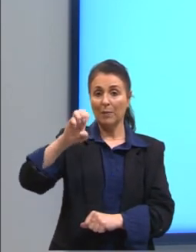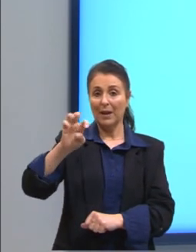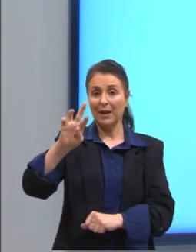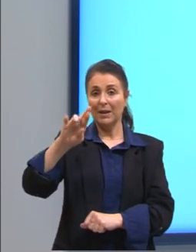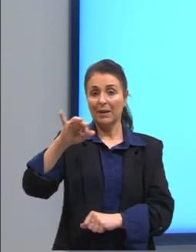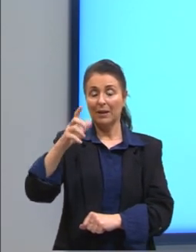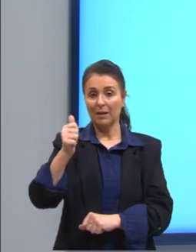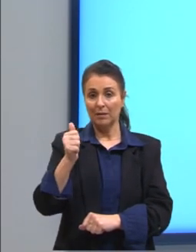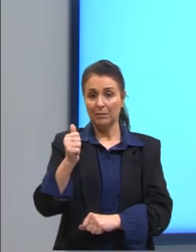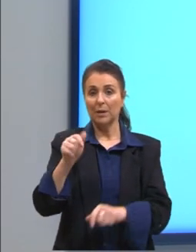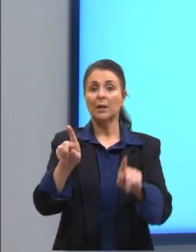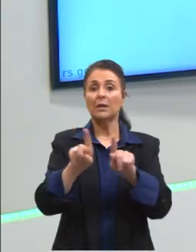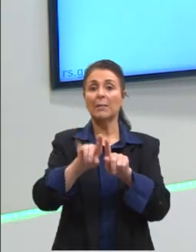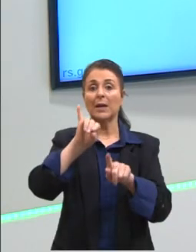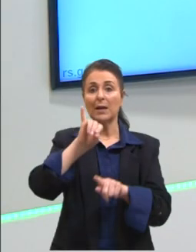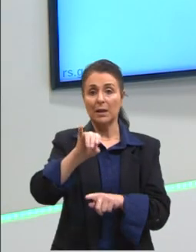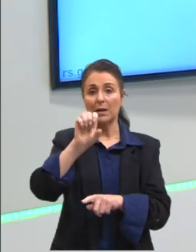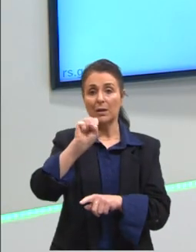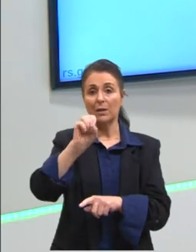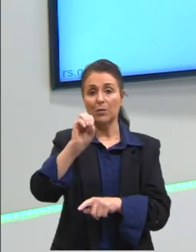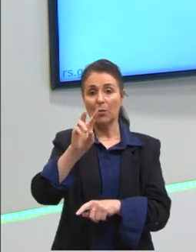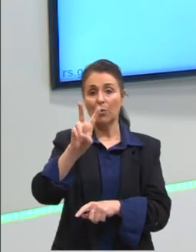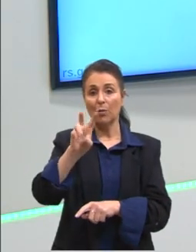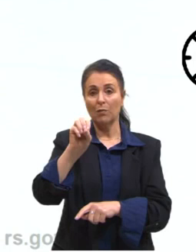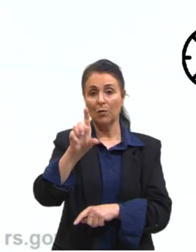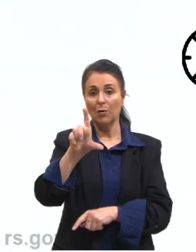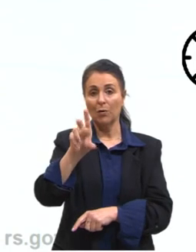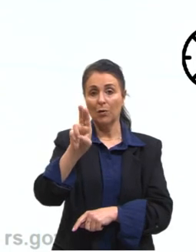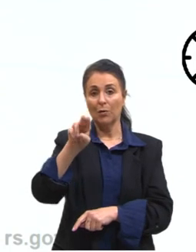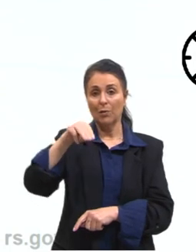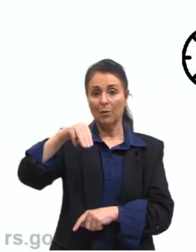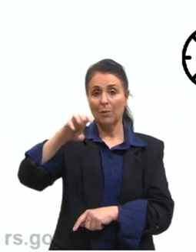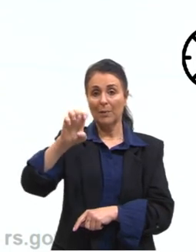isovolumétrica. Tem esses dois nomes aqui.